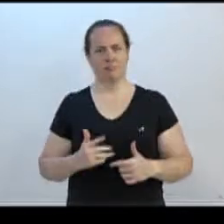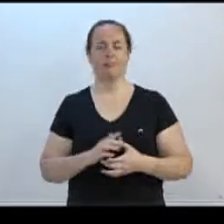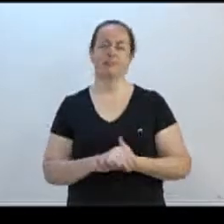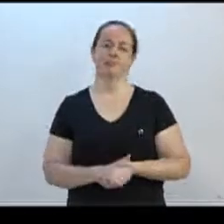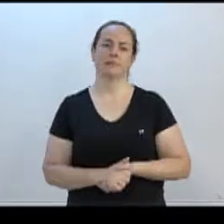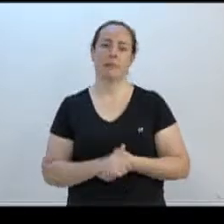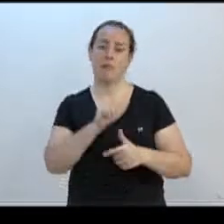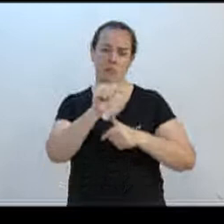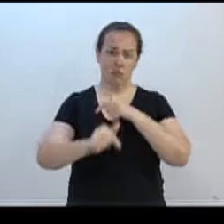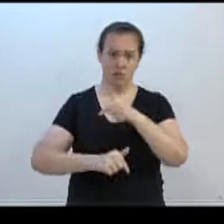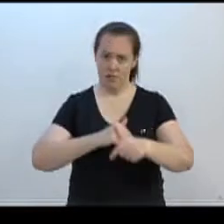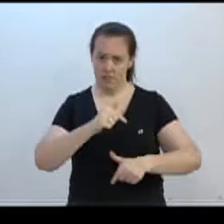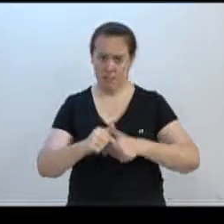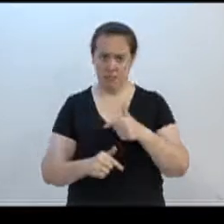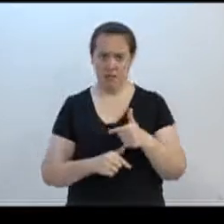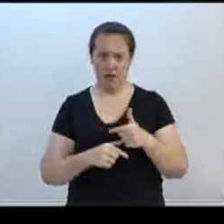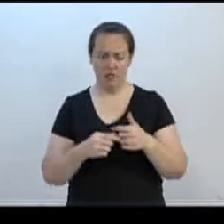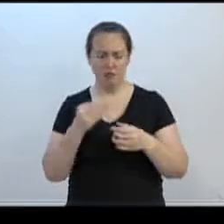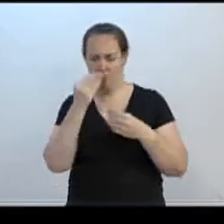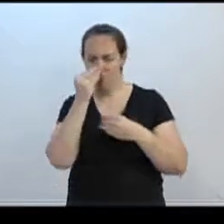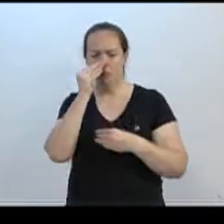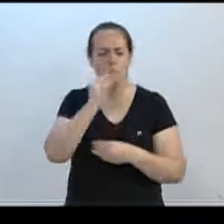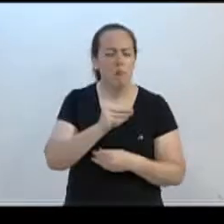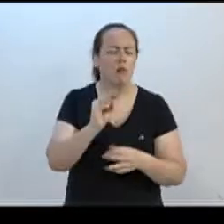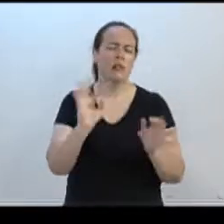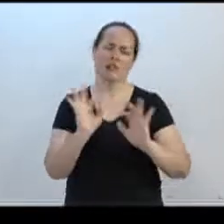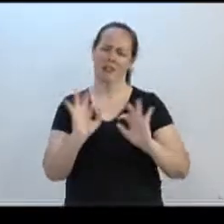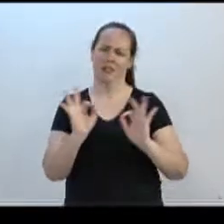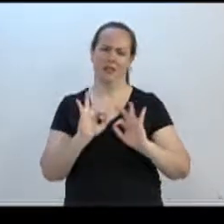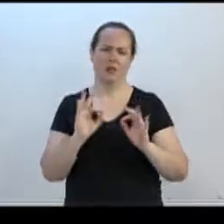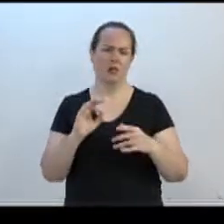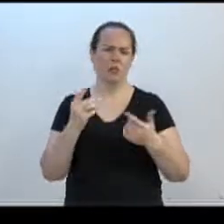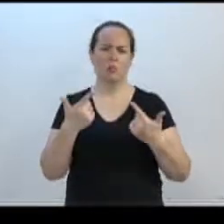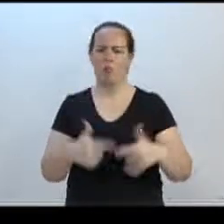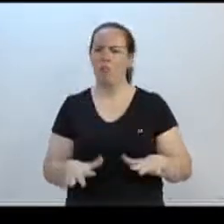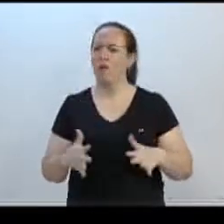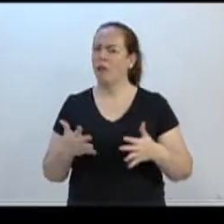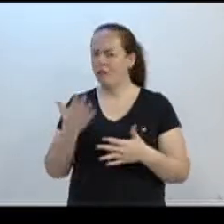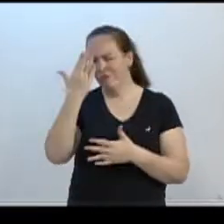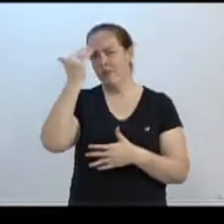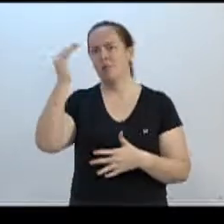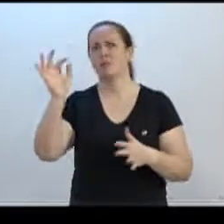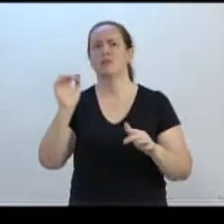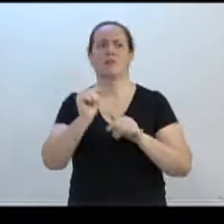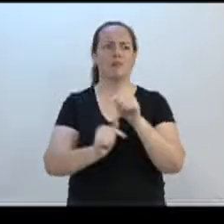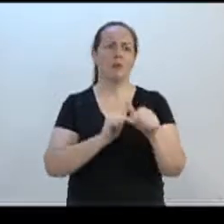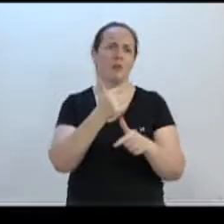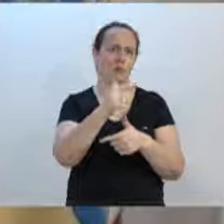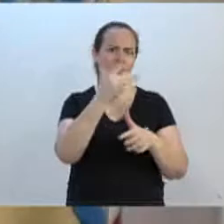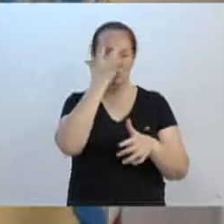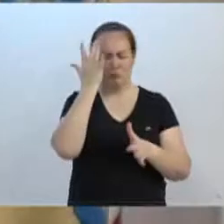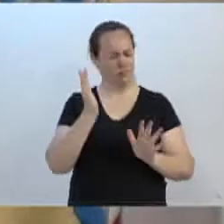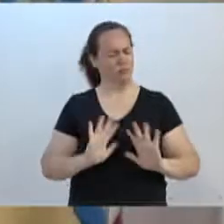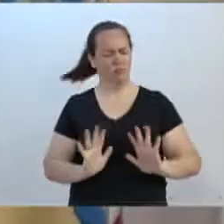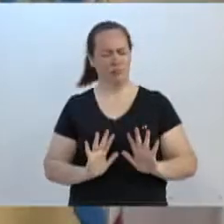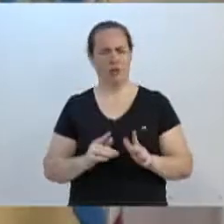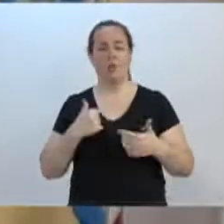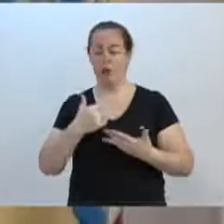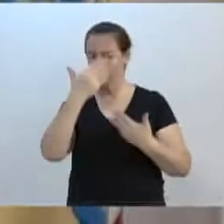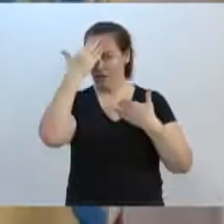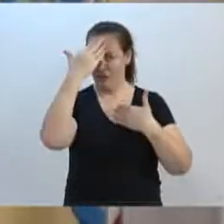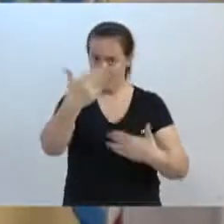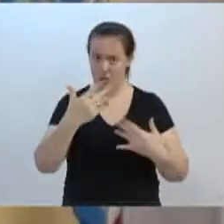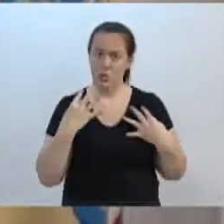Um trabalho sem menosprezar ninguém, sem querer ganhar fama em cima do trabalho dos outros. Quero agradecer aos senhores